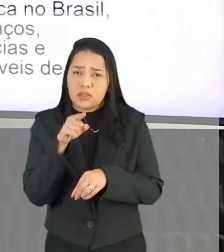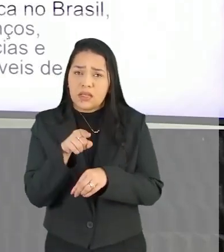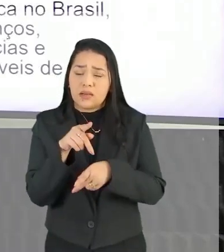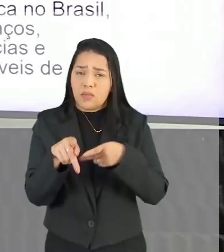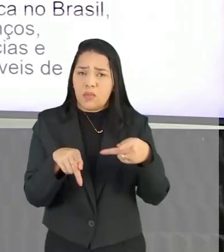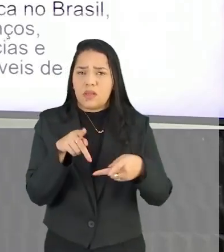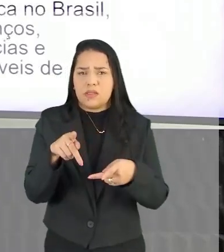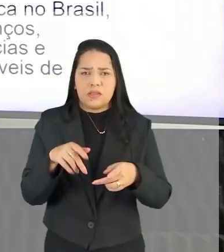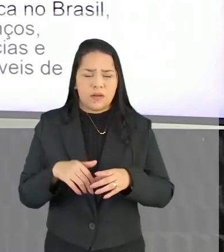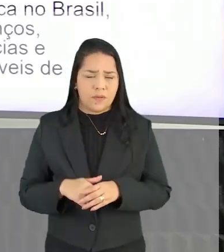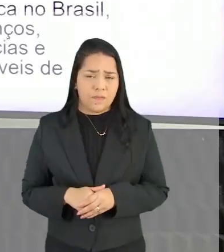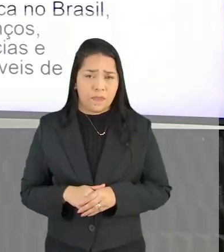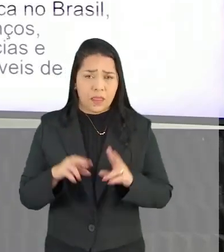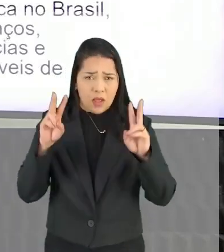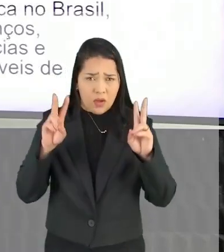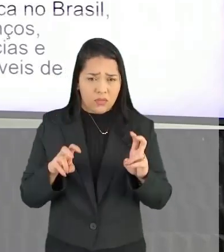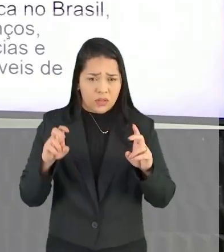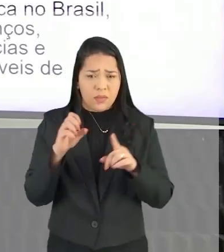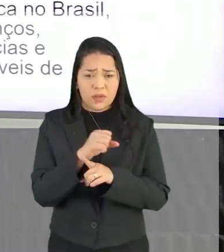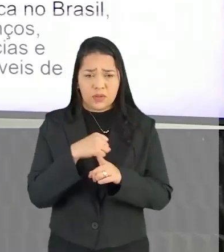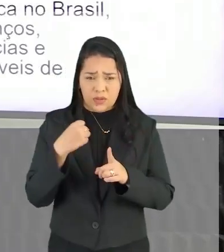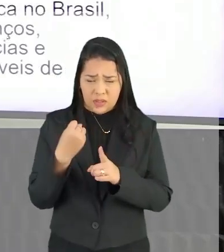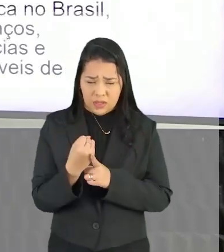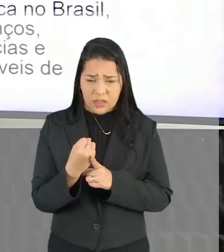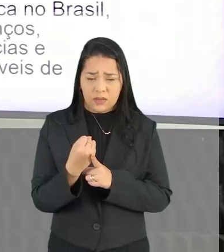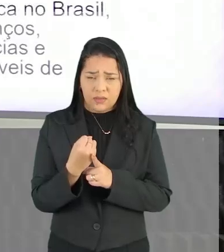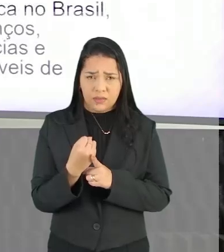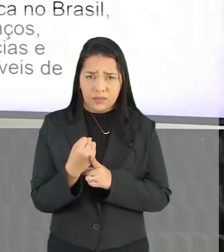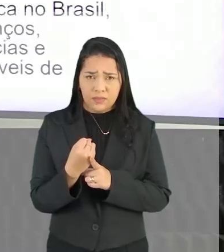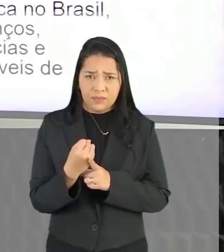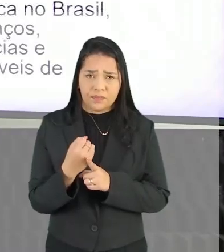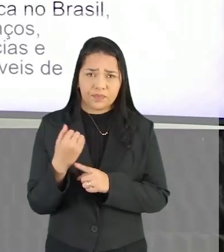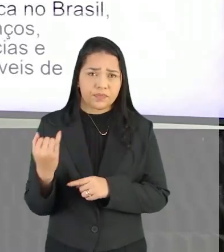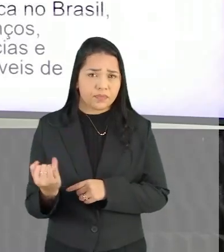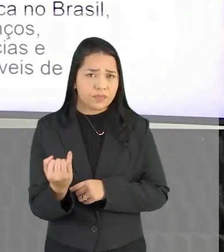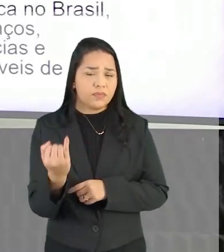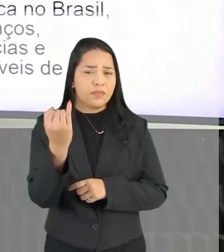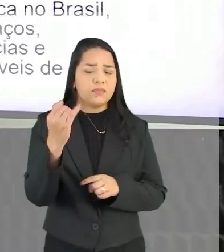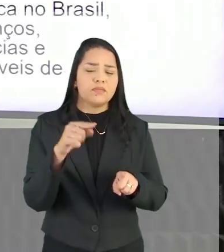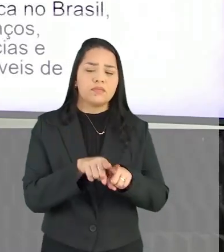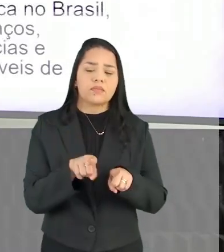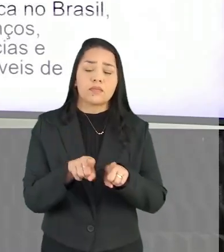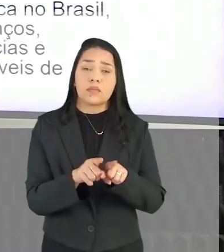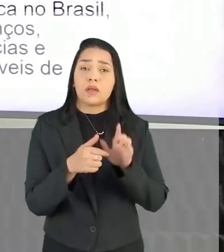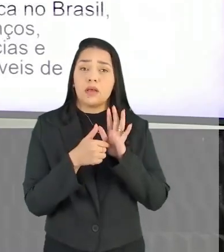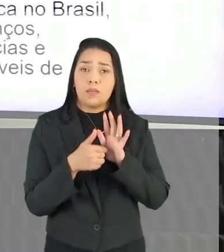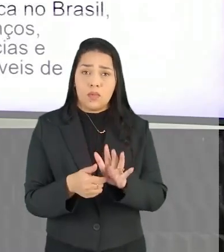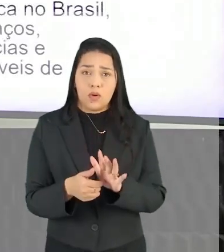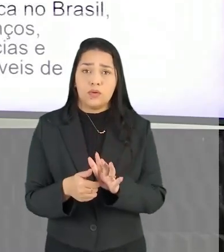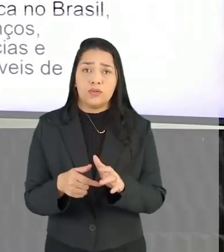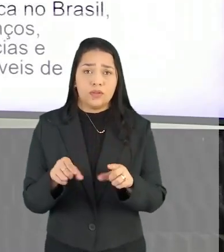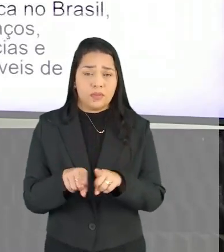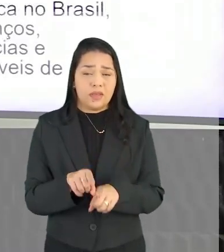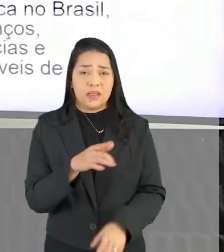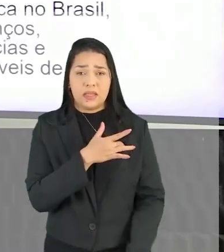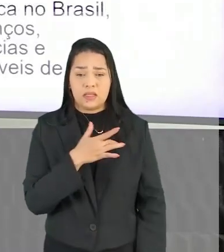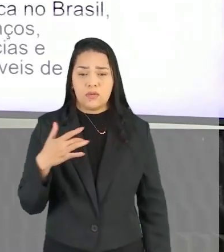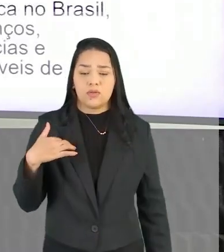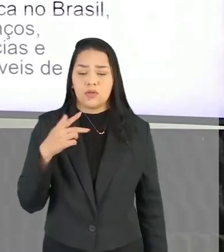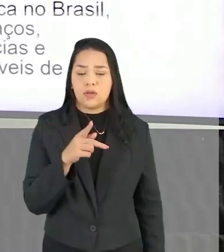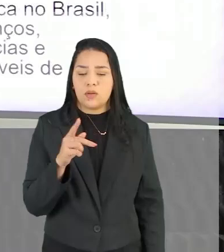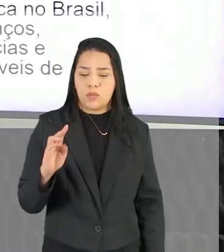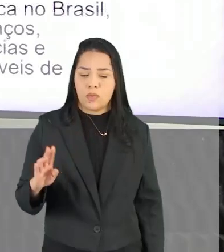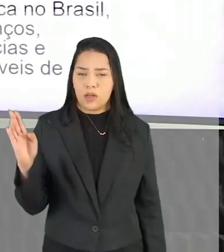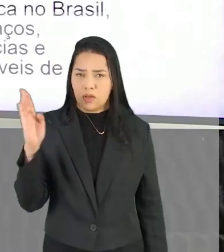população Então é tema De um social Bem importante E aí ele mostra Que esse é o retrato Da saúde pública No